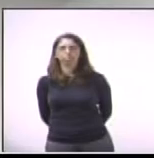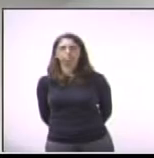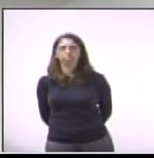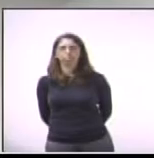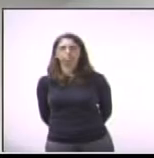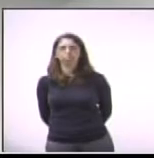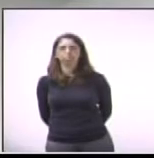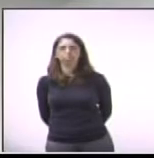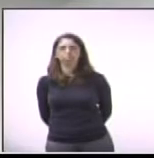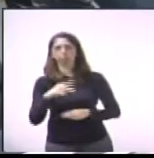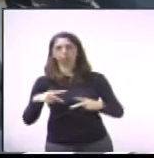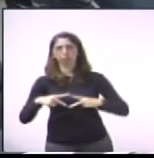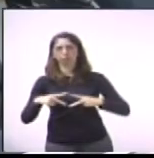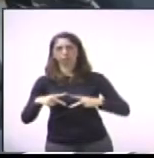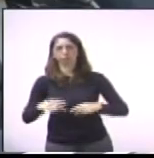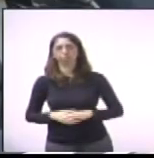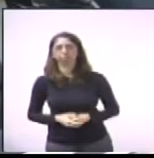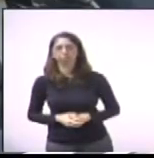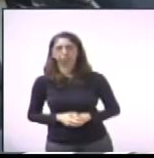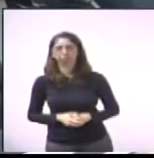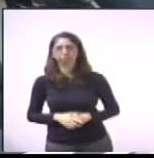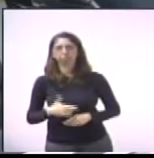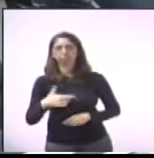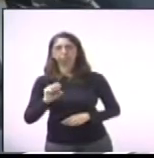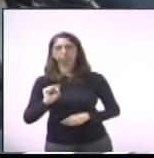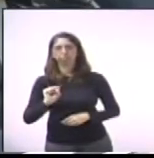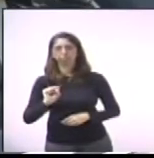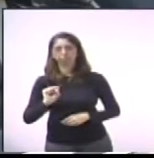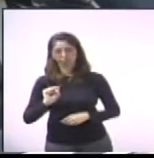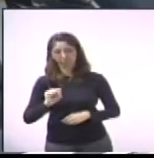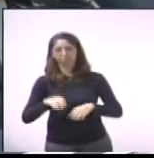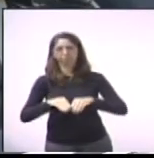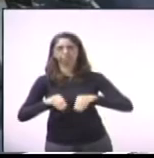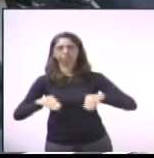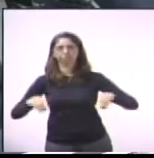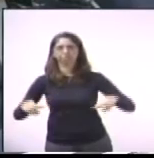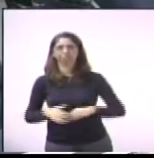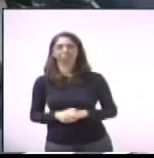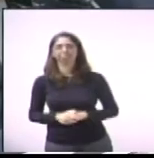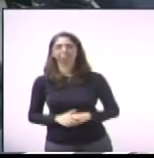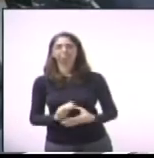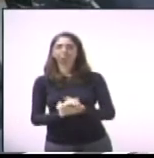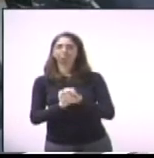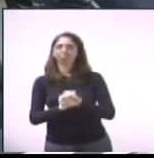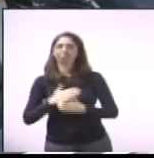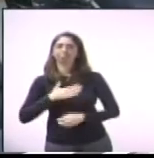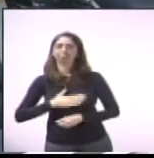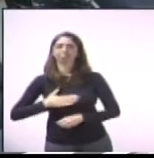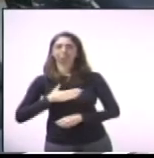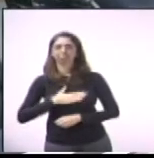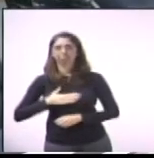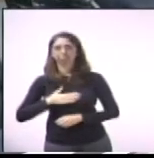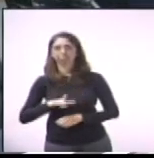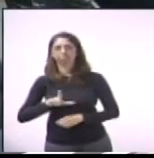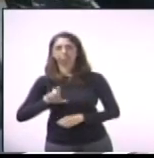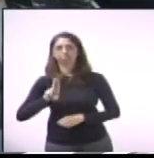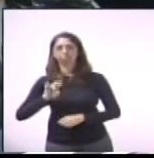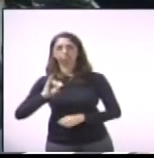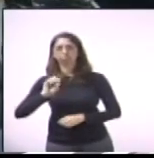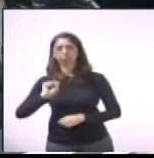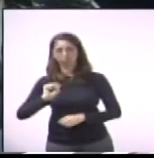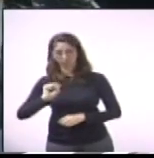Paulínia. 28, do vereador Danilo Barros, congratulando-se com Luiz